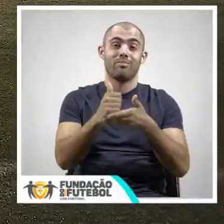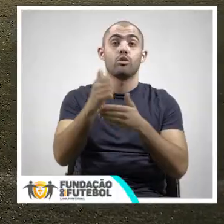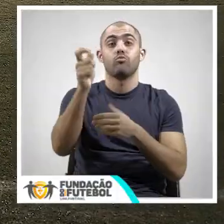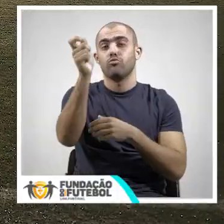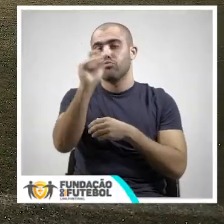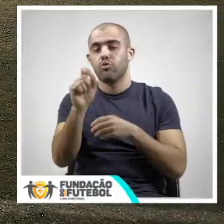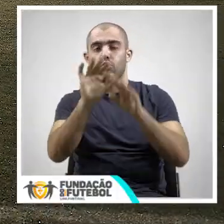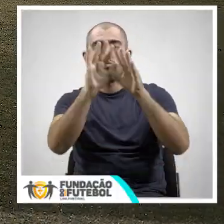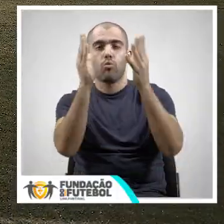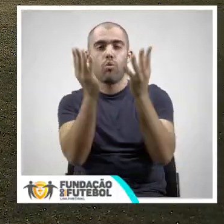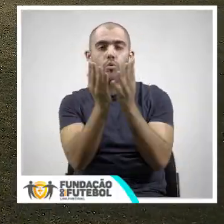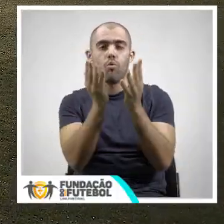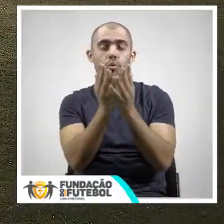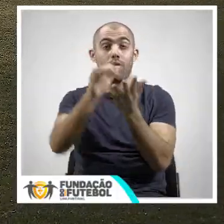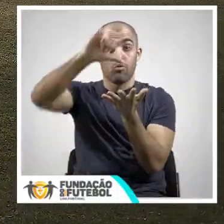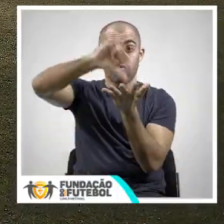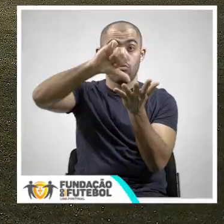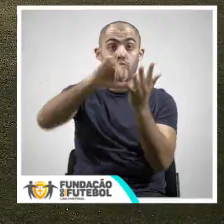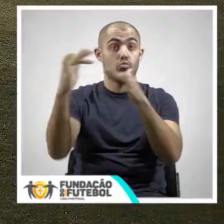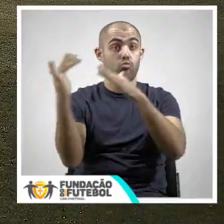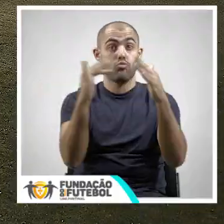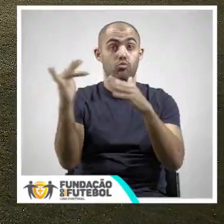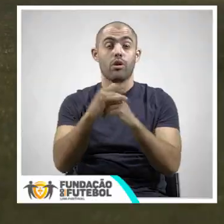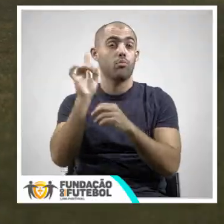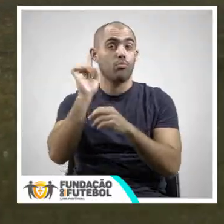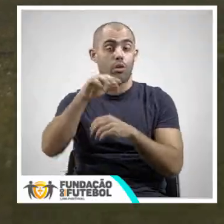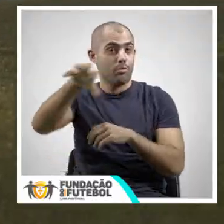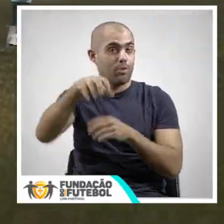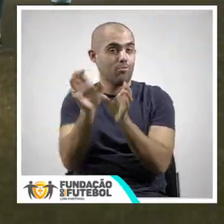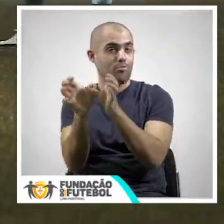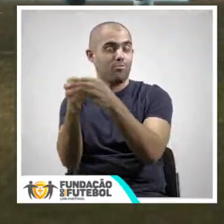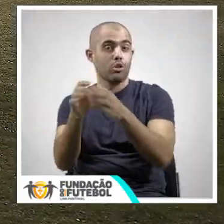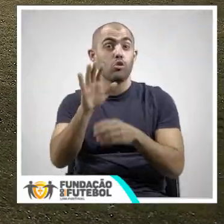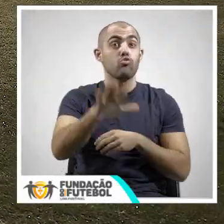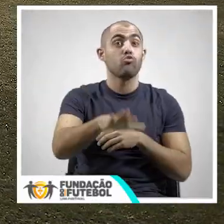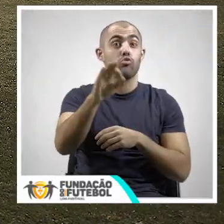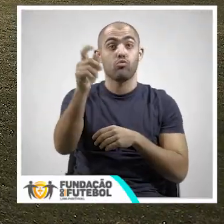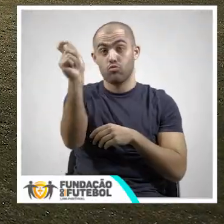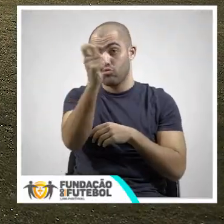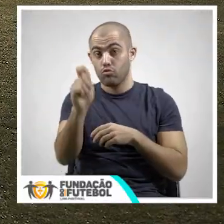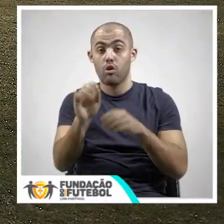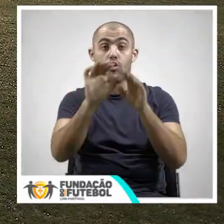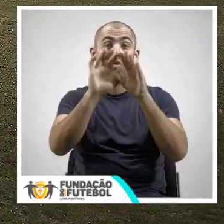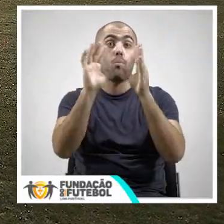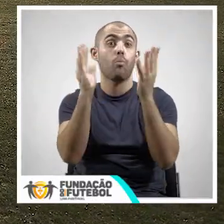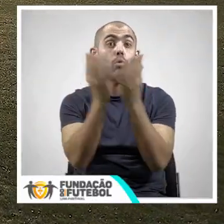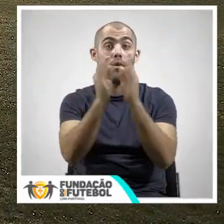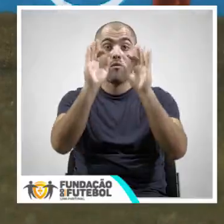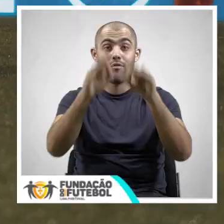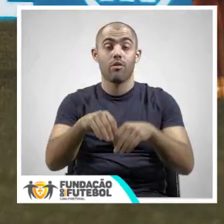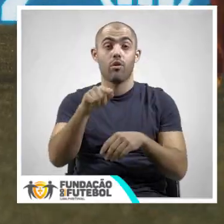desenhos para uma bola que vai estar no epicentro de um jogo é muito importante para eles. Escolhidos os desenhos da bola da final,